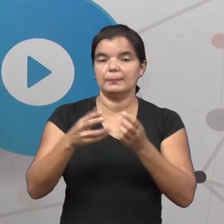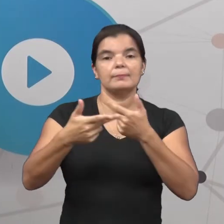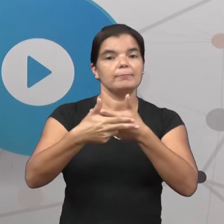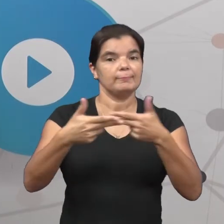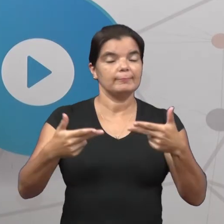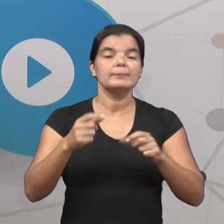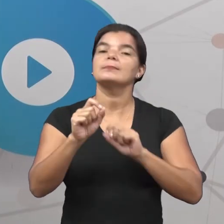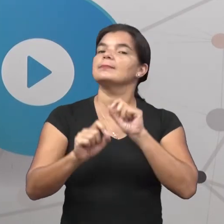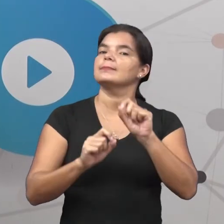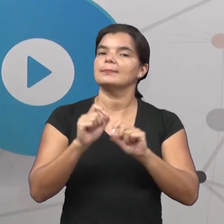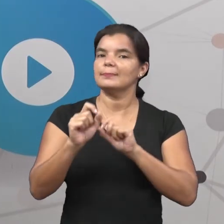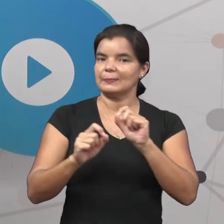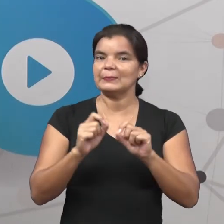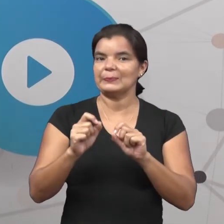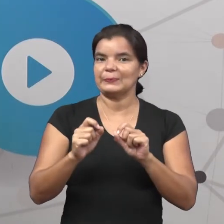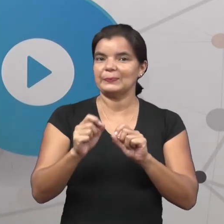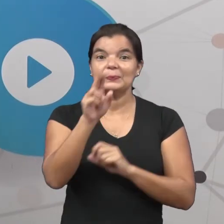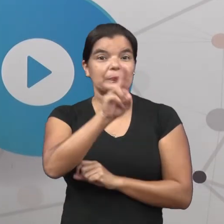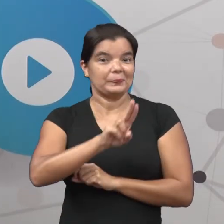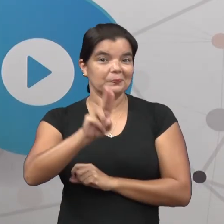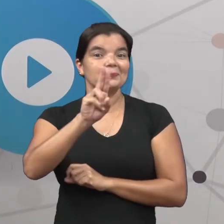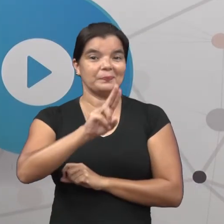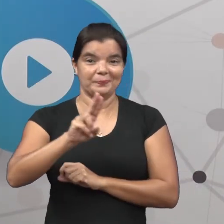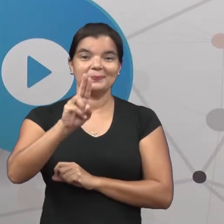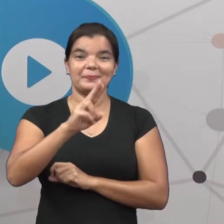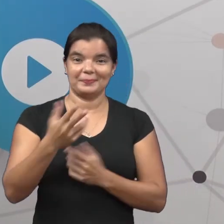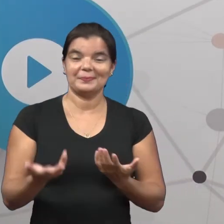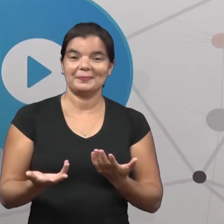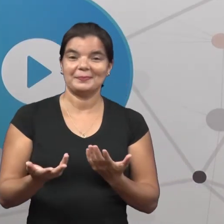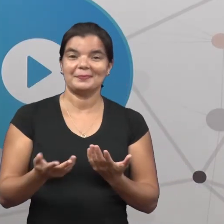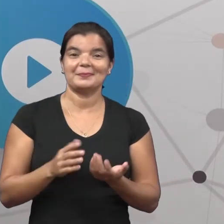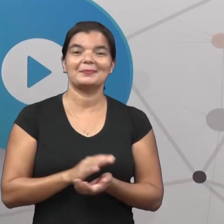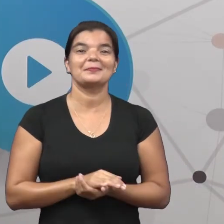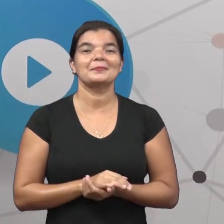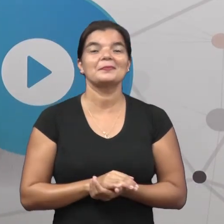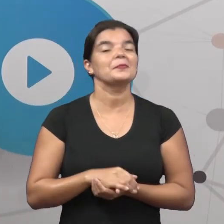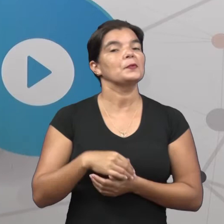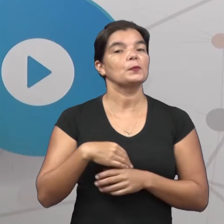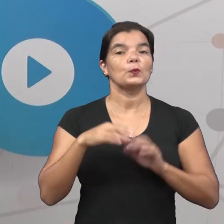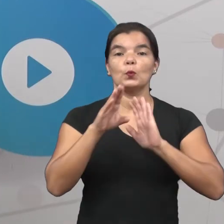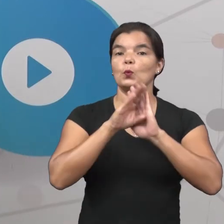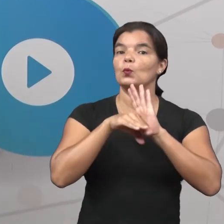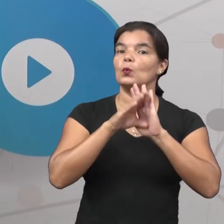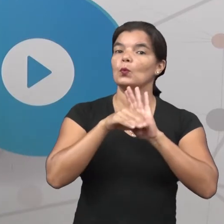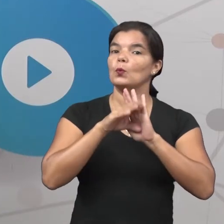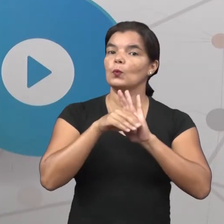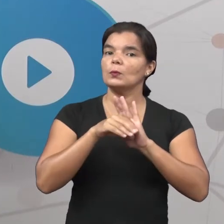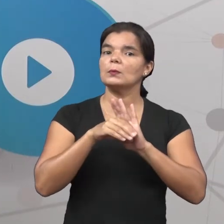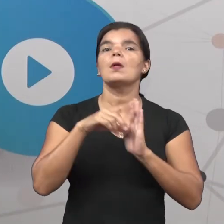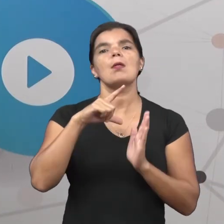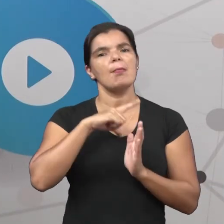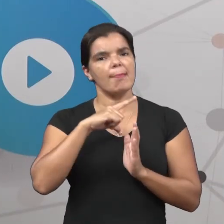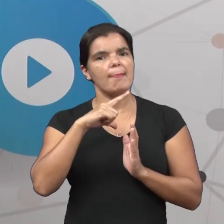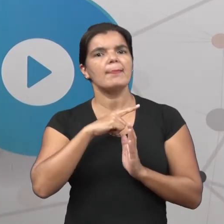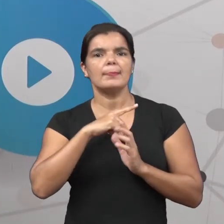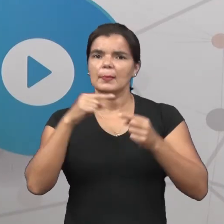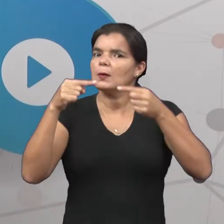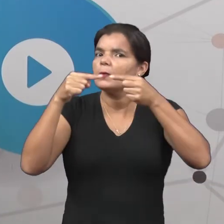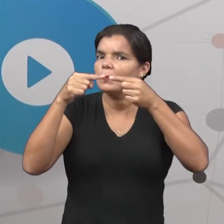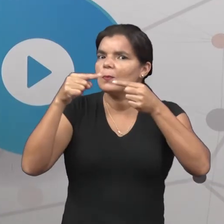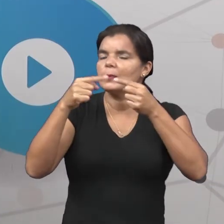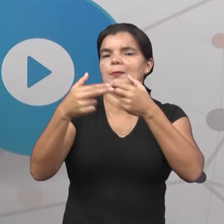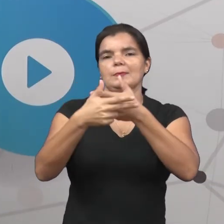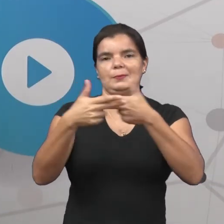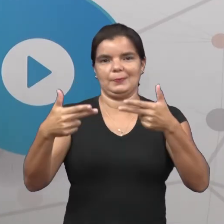nos faz dar uso a eles. Então, o nosso conteúdo de hoje tem a ver com os objetos.